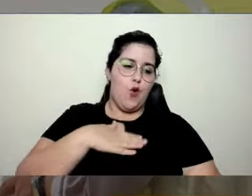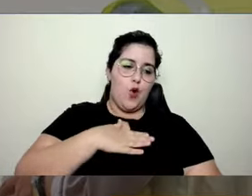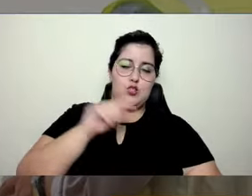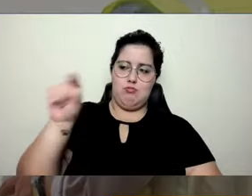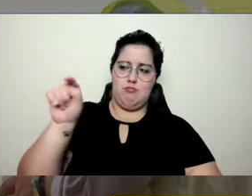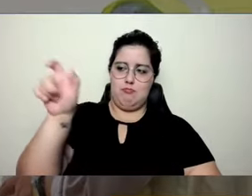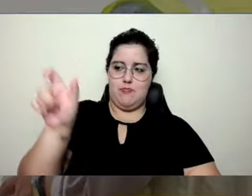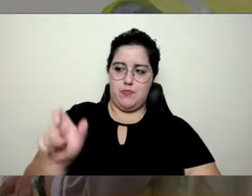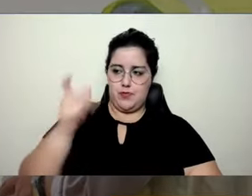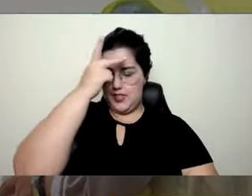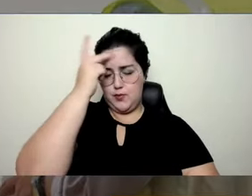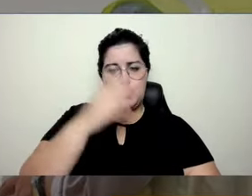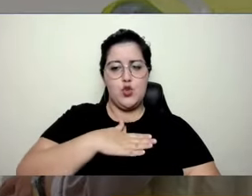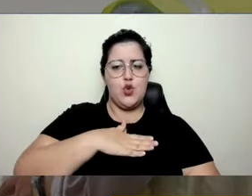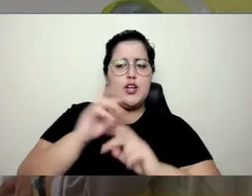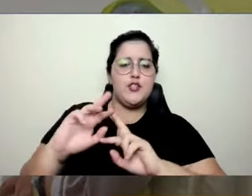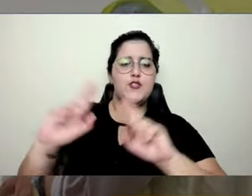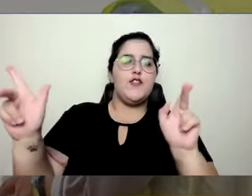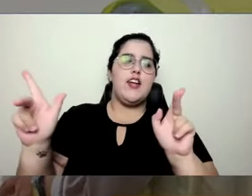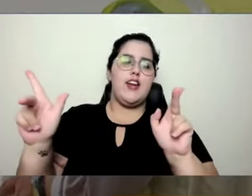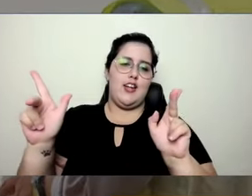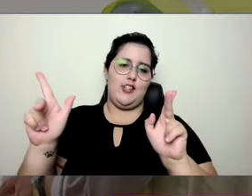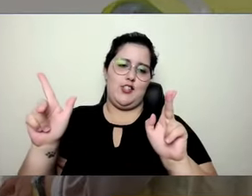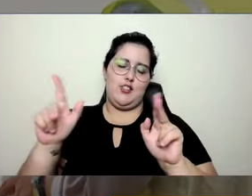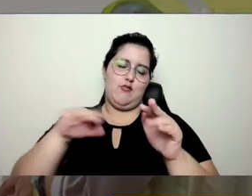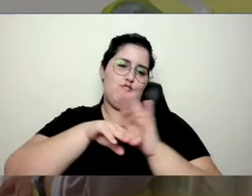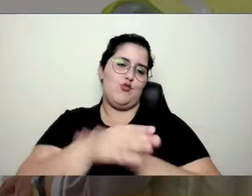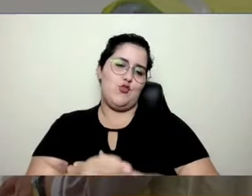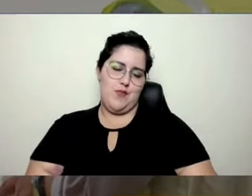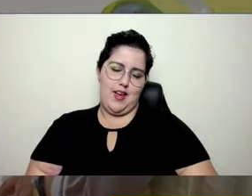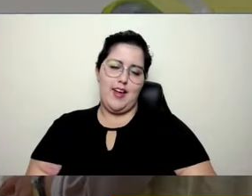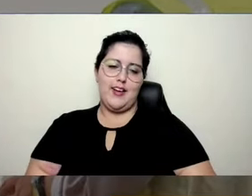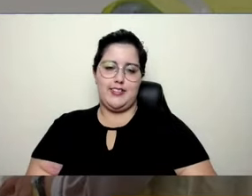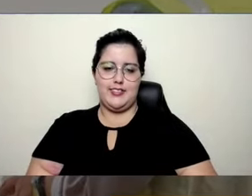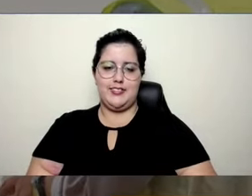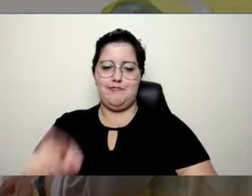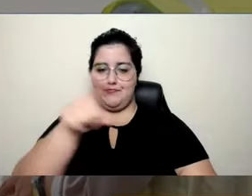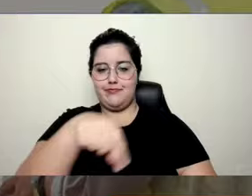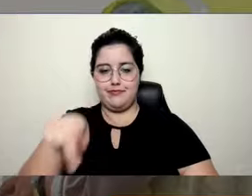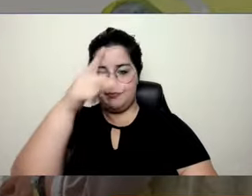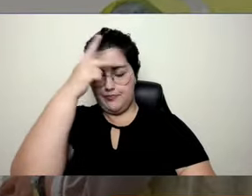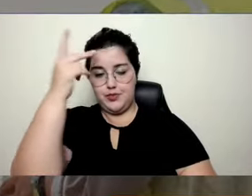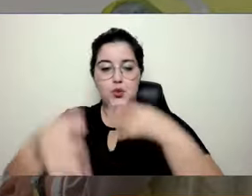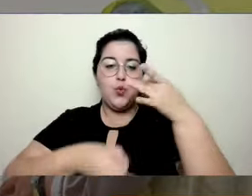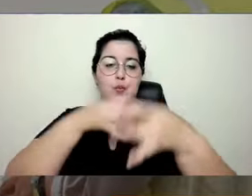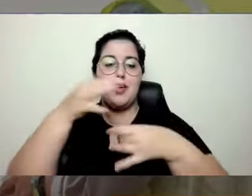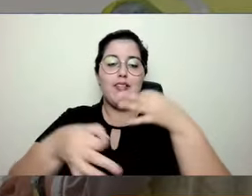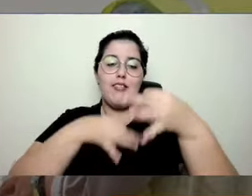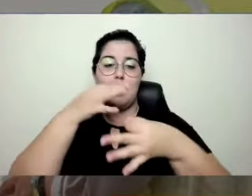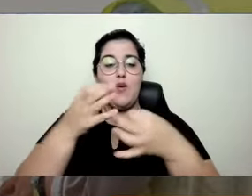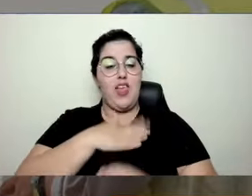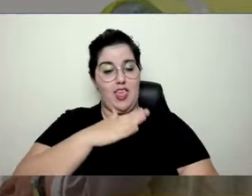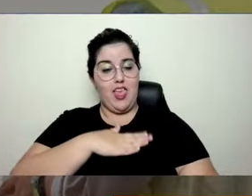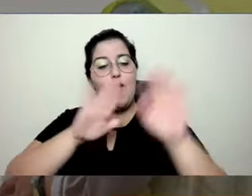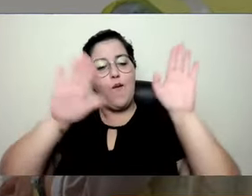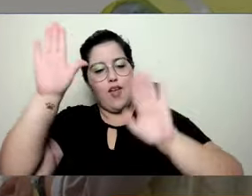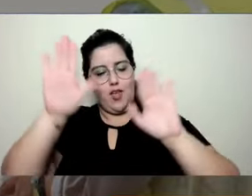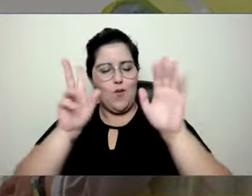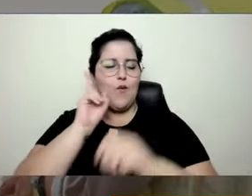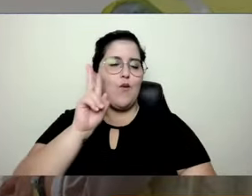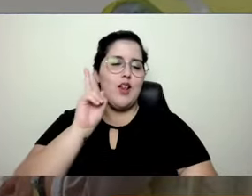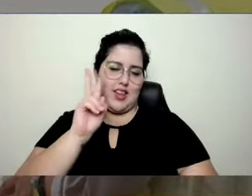costumes e rotinas diferentes. A galera colocando aqui, eu, eu sou eu, lembro,